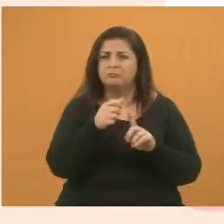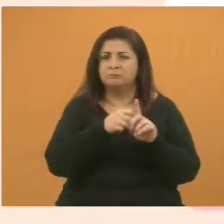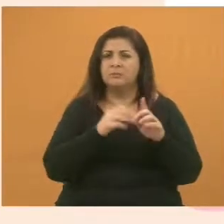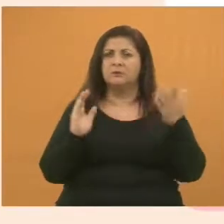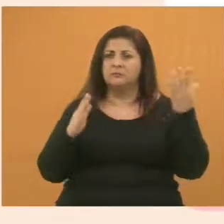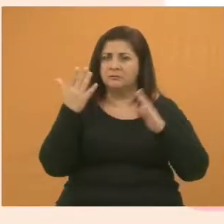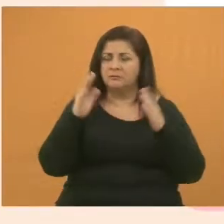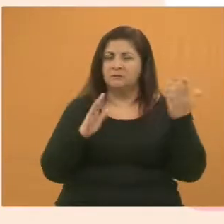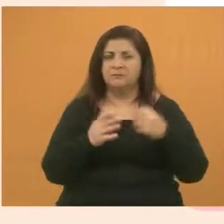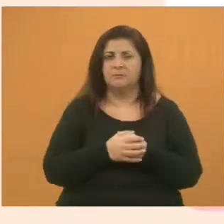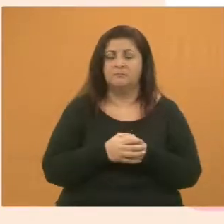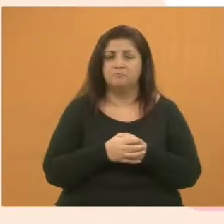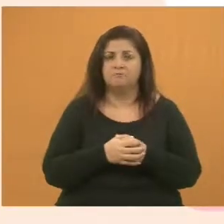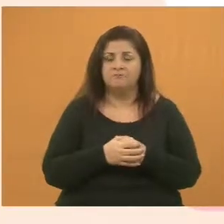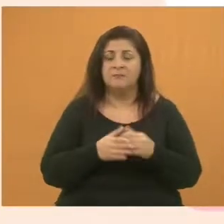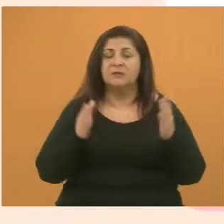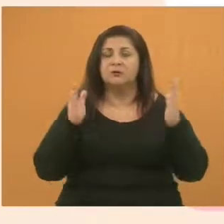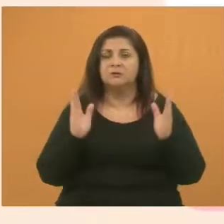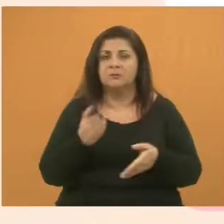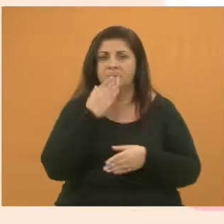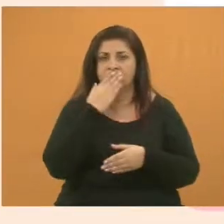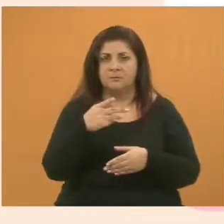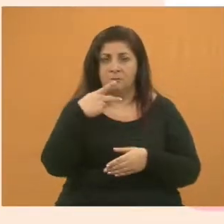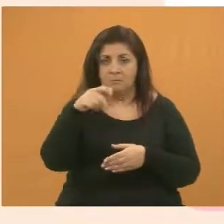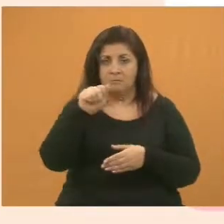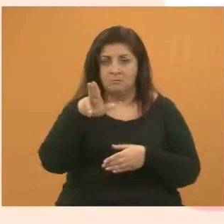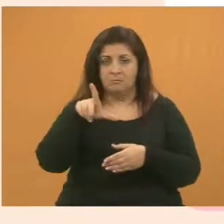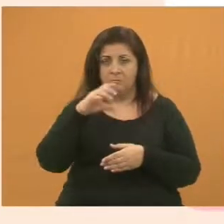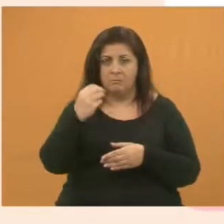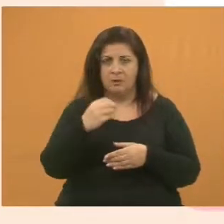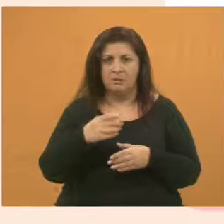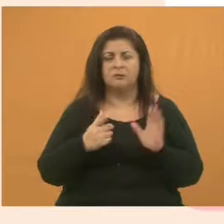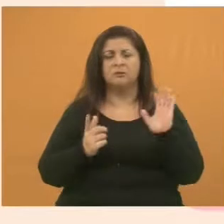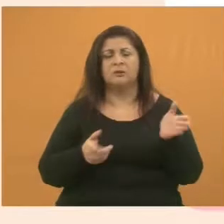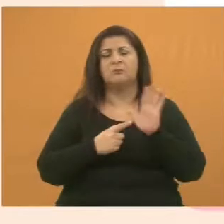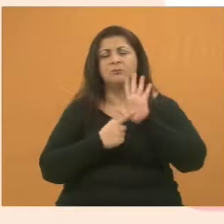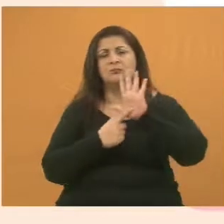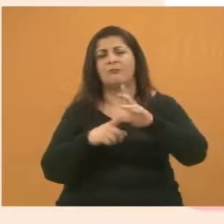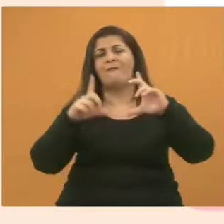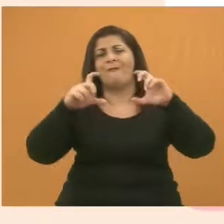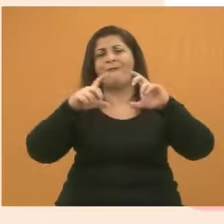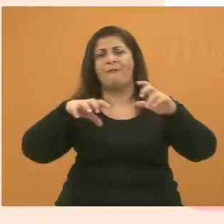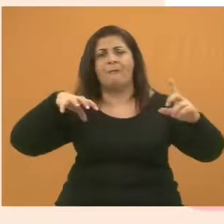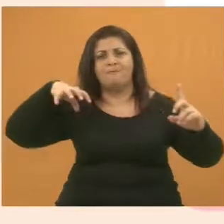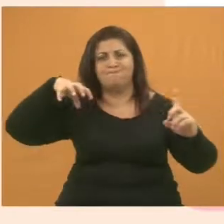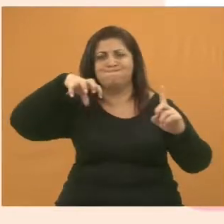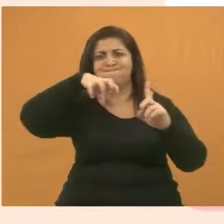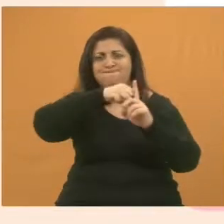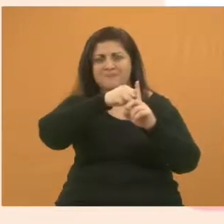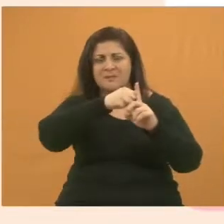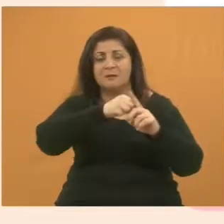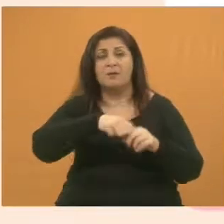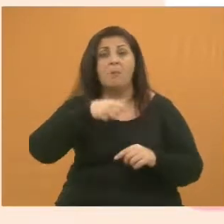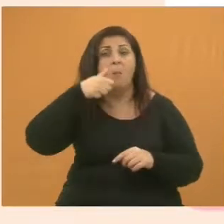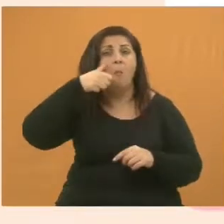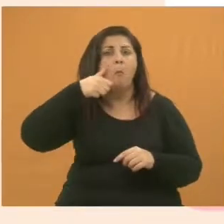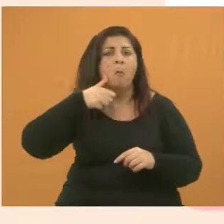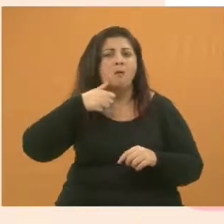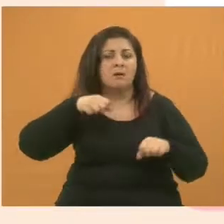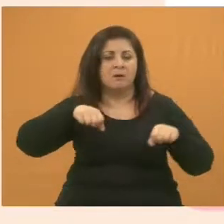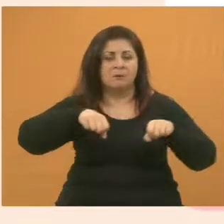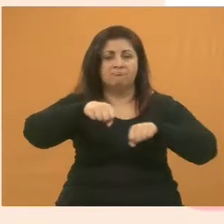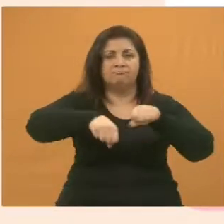que o Paulo está pedindo essa lombada, nós mostramos aqui fotos de acidentes com carro, uma senhora foi atropelada com a sua